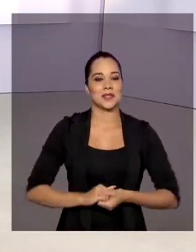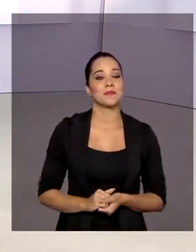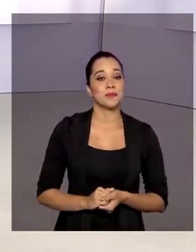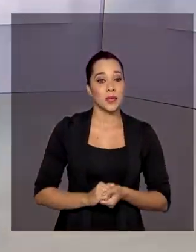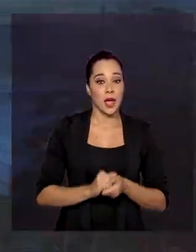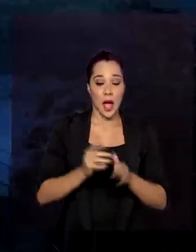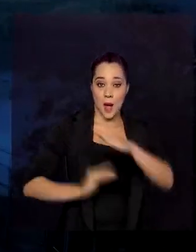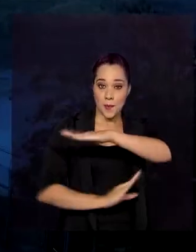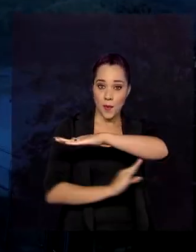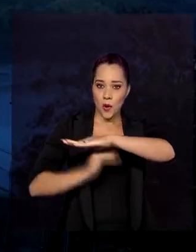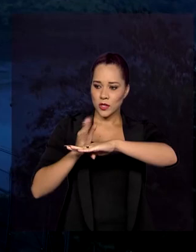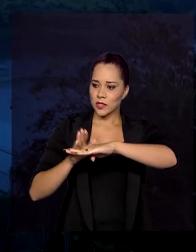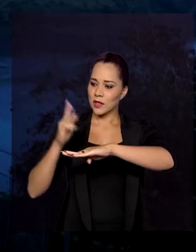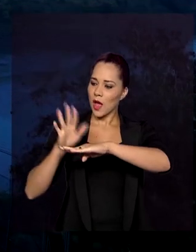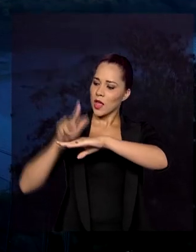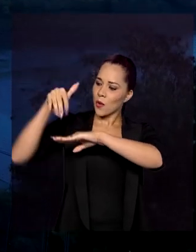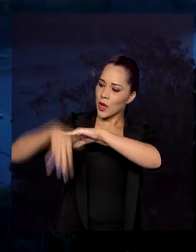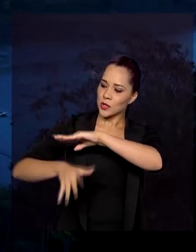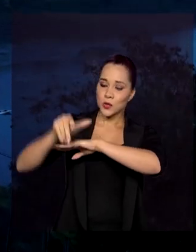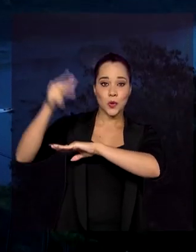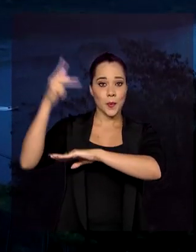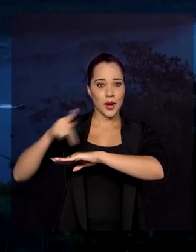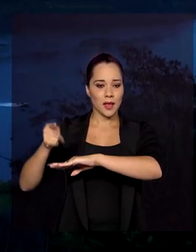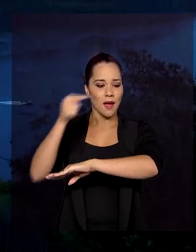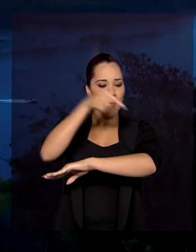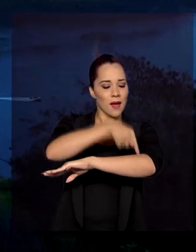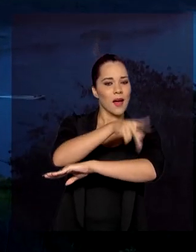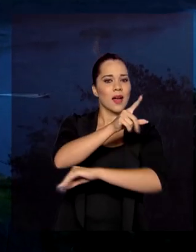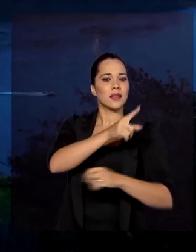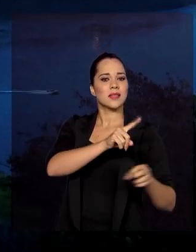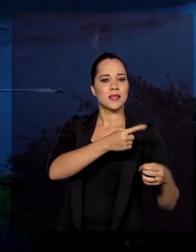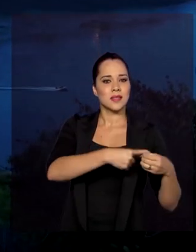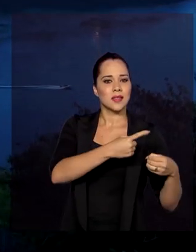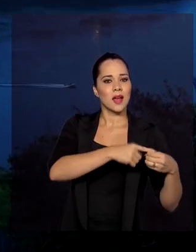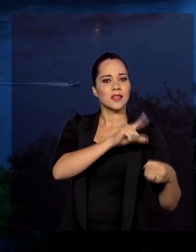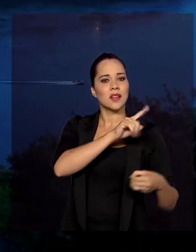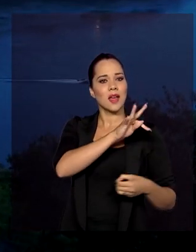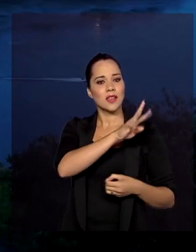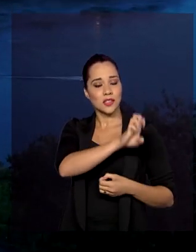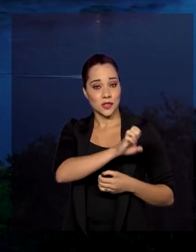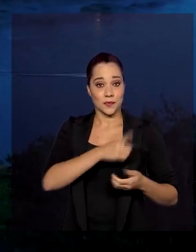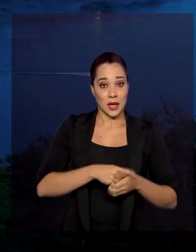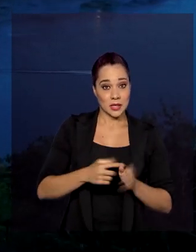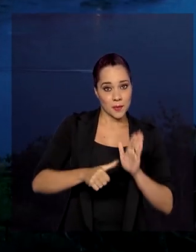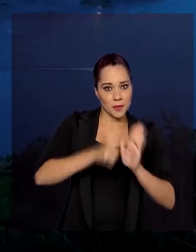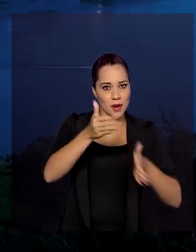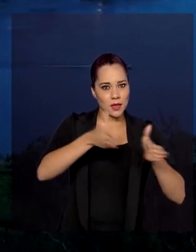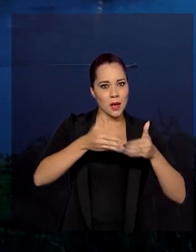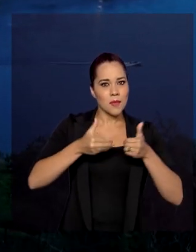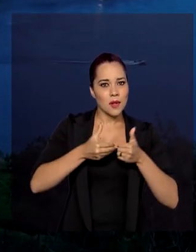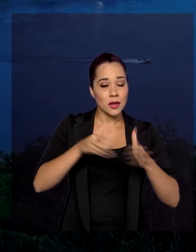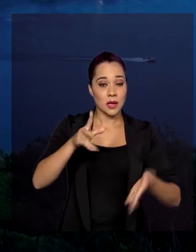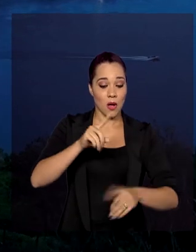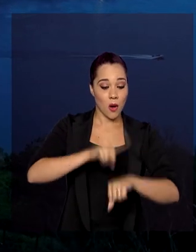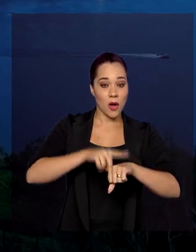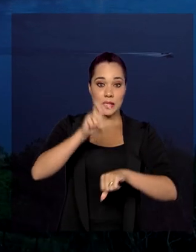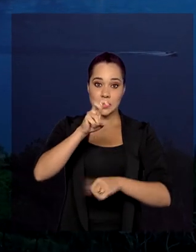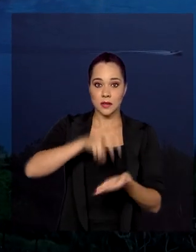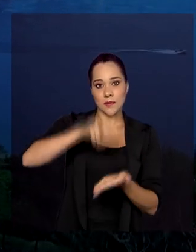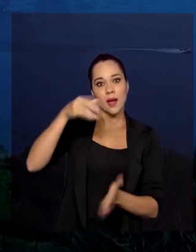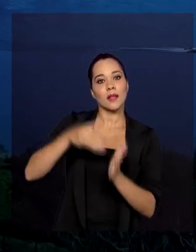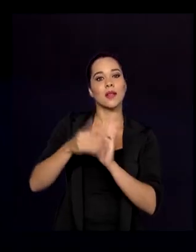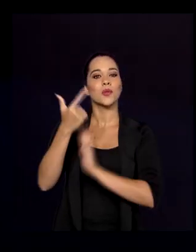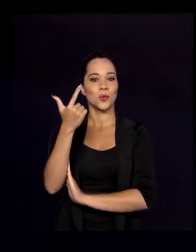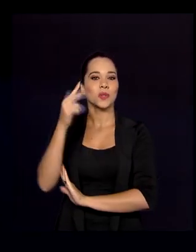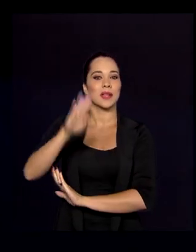ponte liga Foz do Iguaçu, no Paraná, à Ciudad de Leste. Nesta primeira etapa, a liberação ocorre das cinco da manhã até